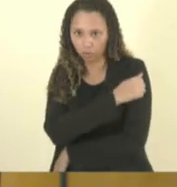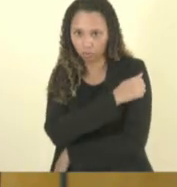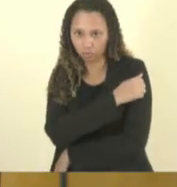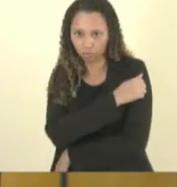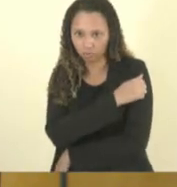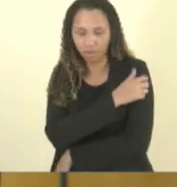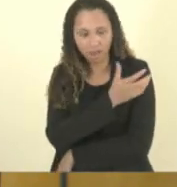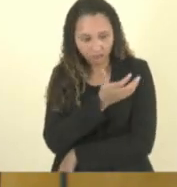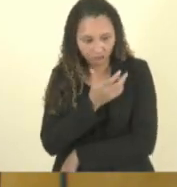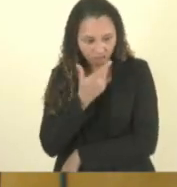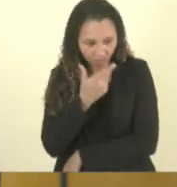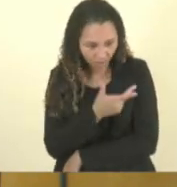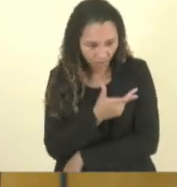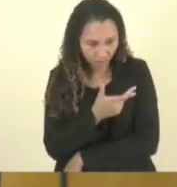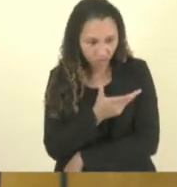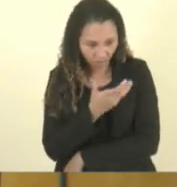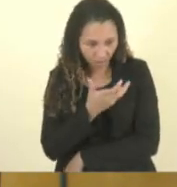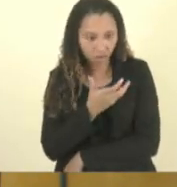palavrinha ou soltar